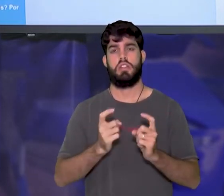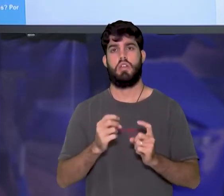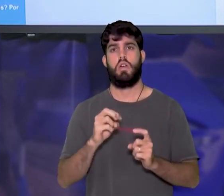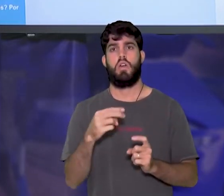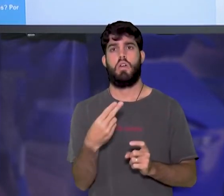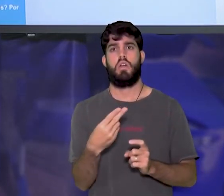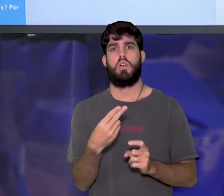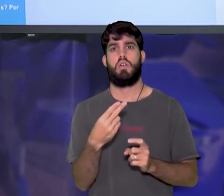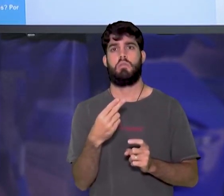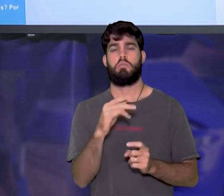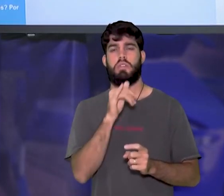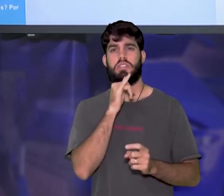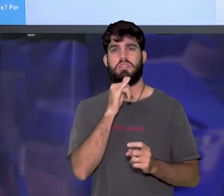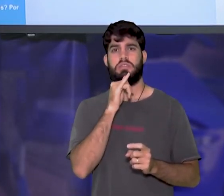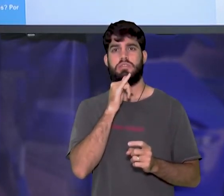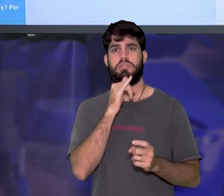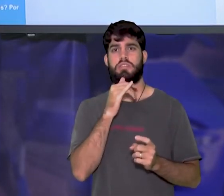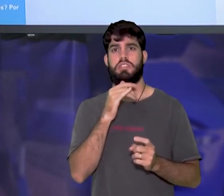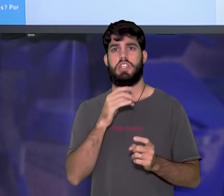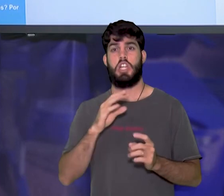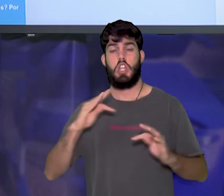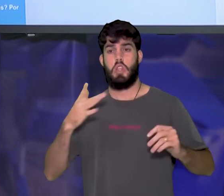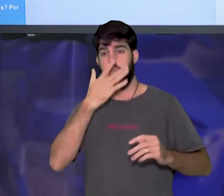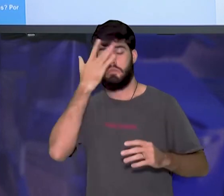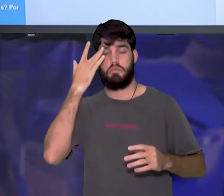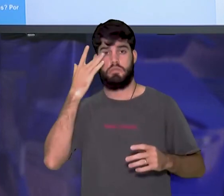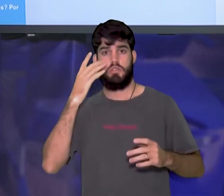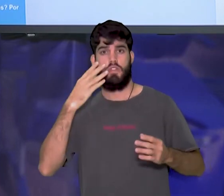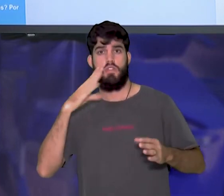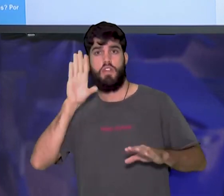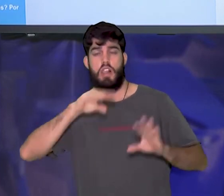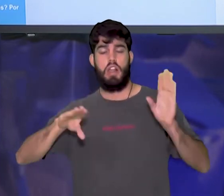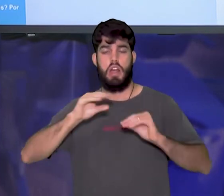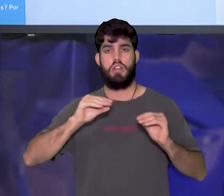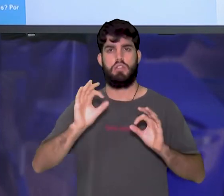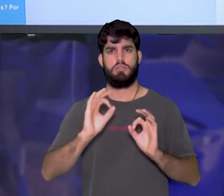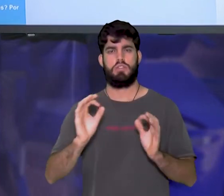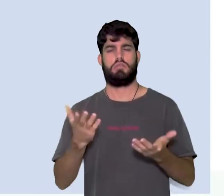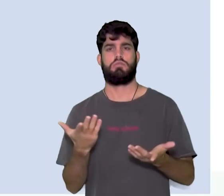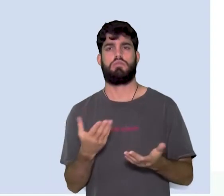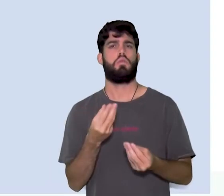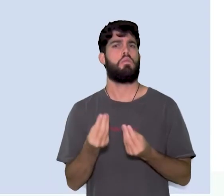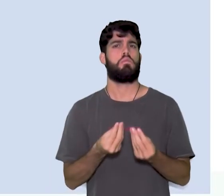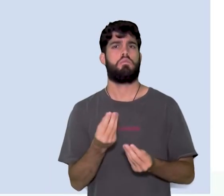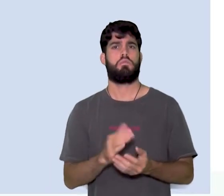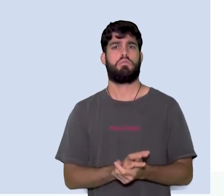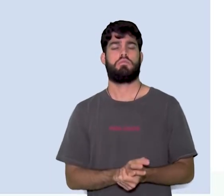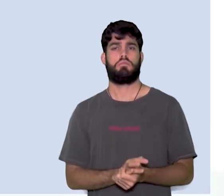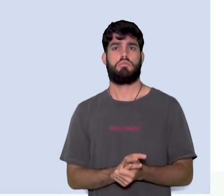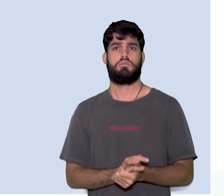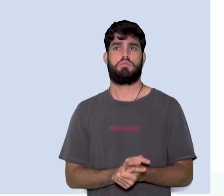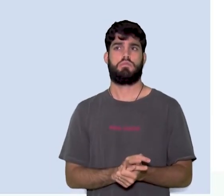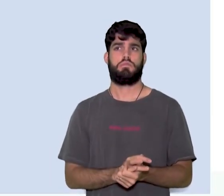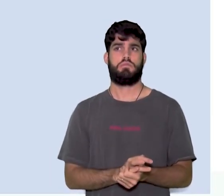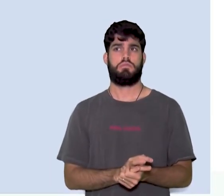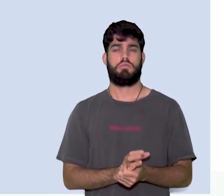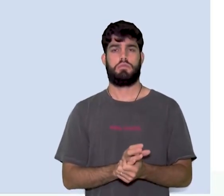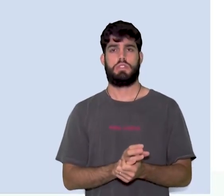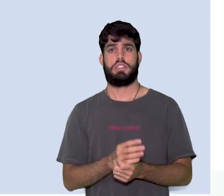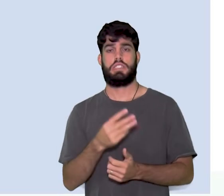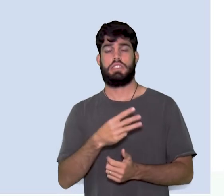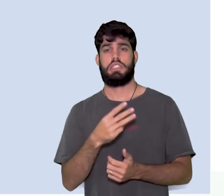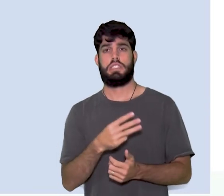coisa solta? Todo mundo falou? Como foi? As posições ou teses foram claramente